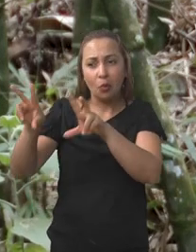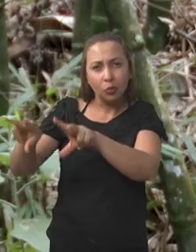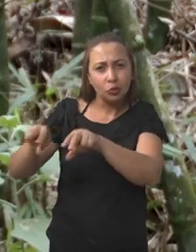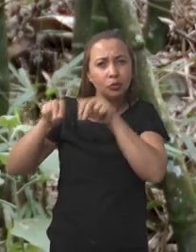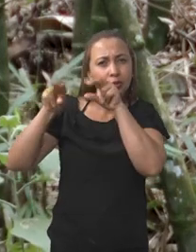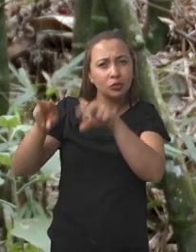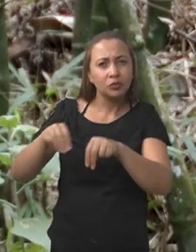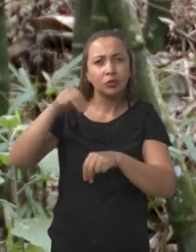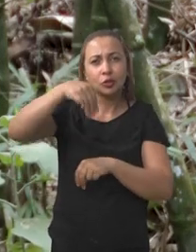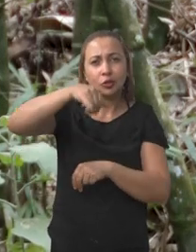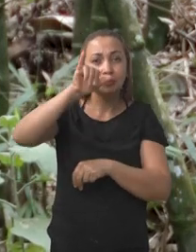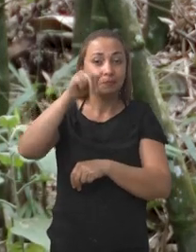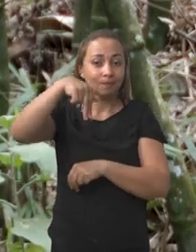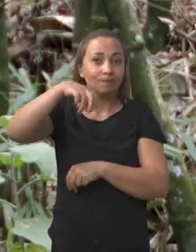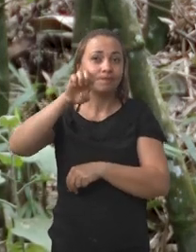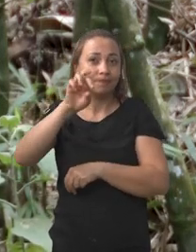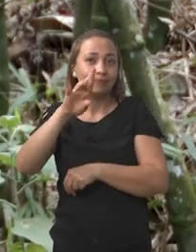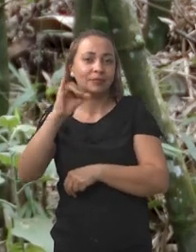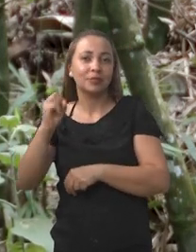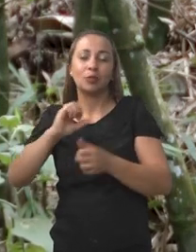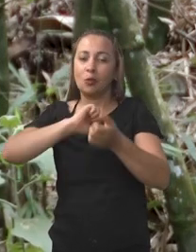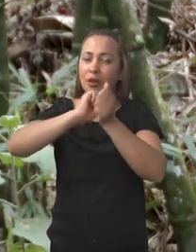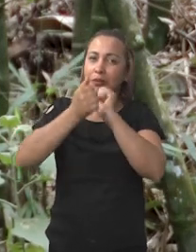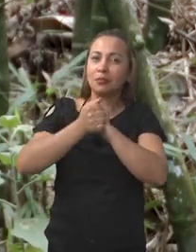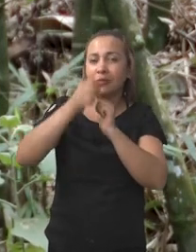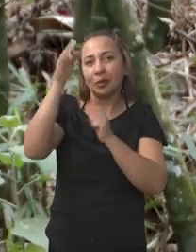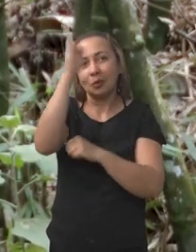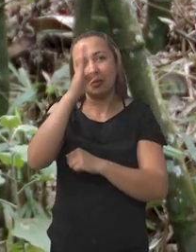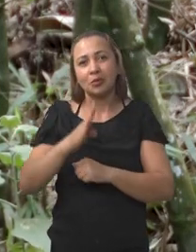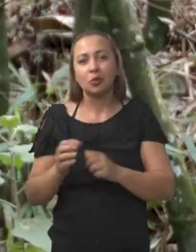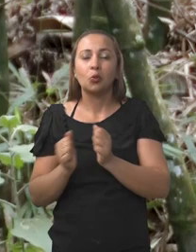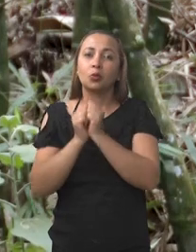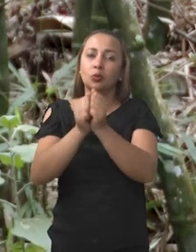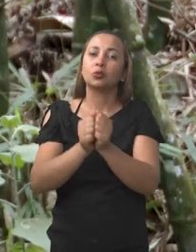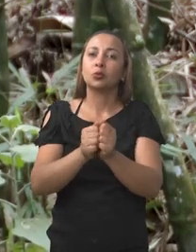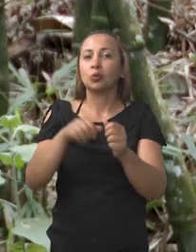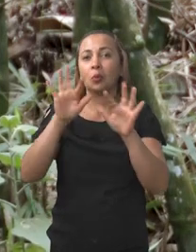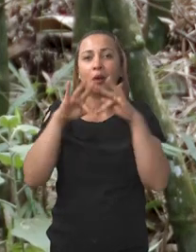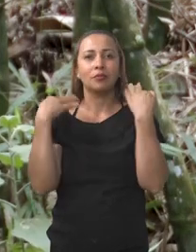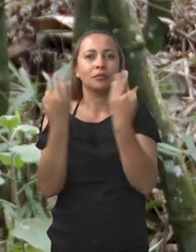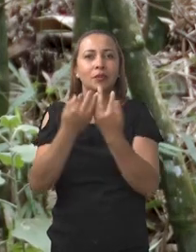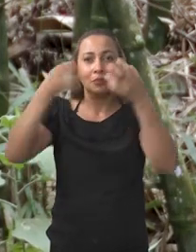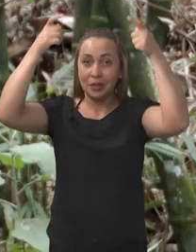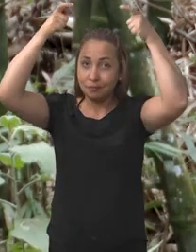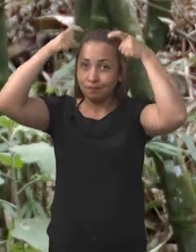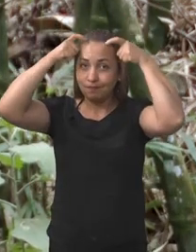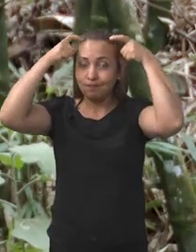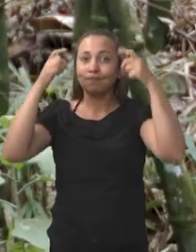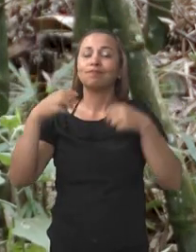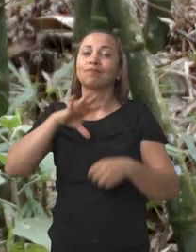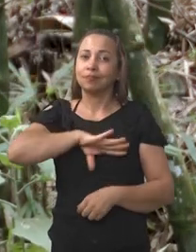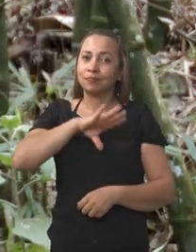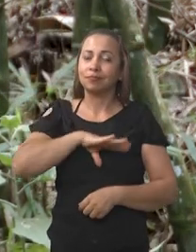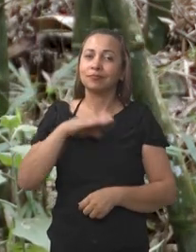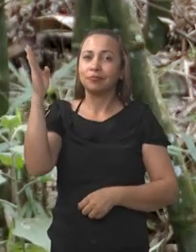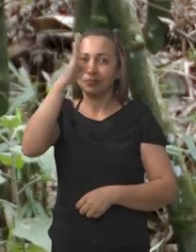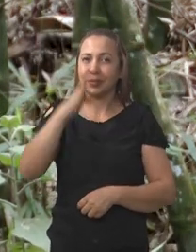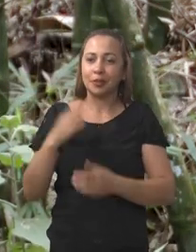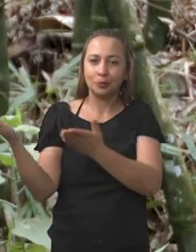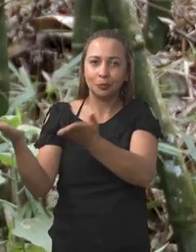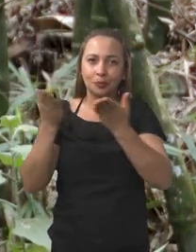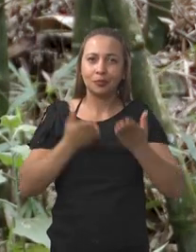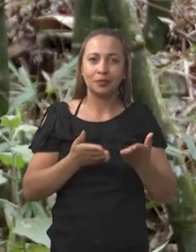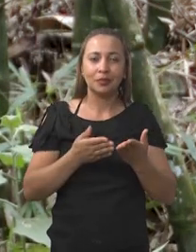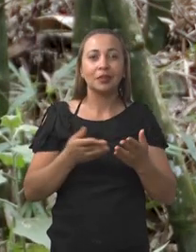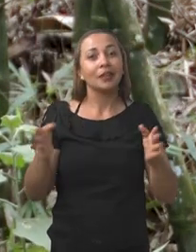o extrativismo de minérios foi reformulado no Brasil com a chegada da família real portuguesa no país. E os reflexos podem